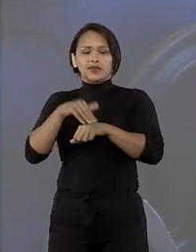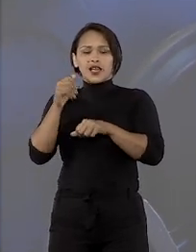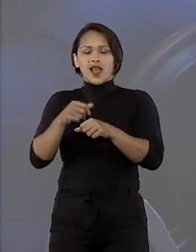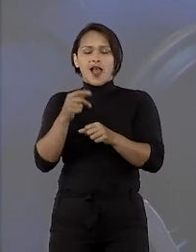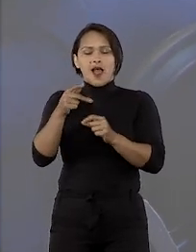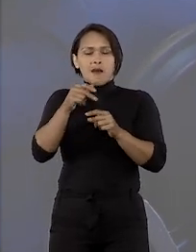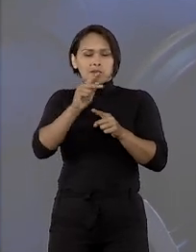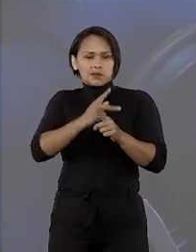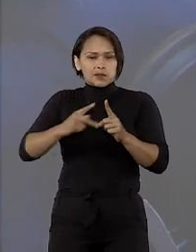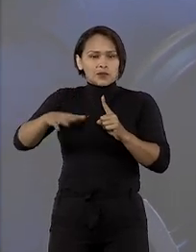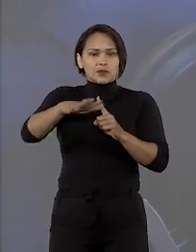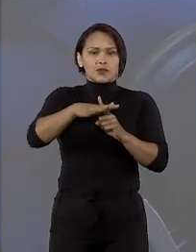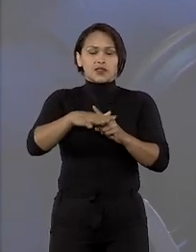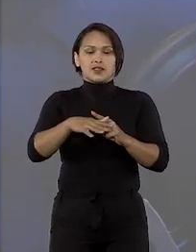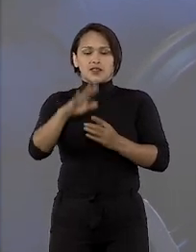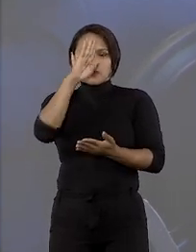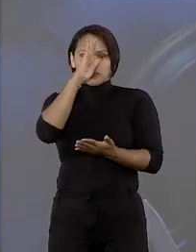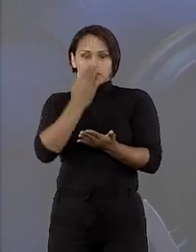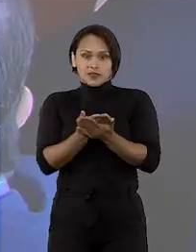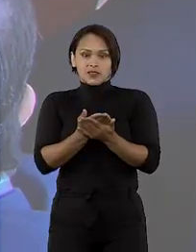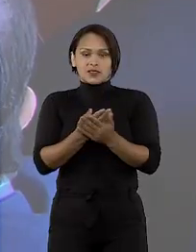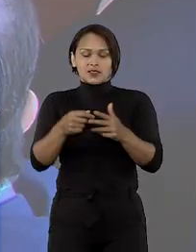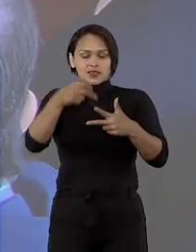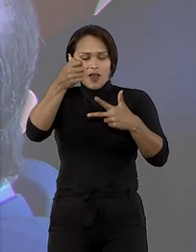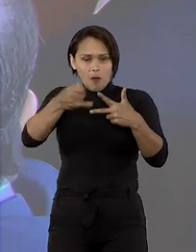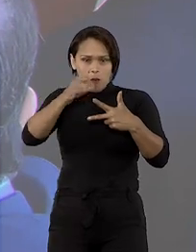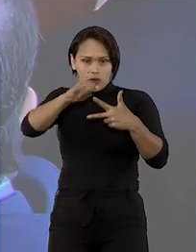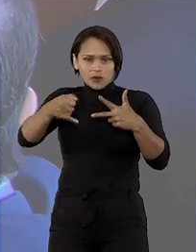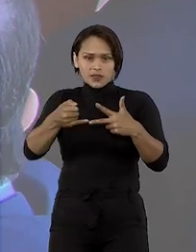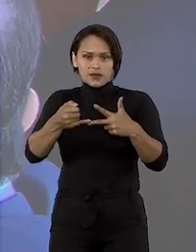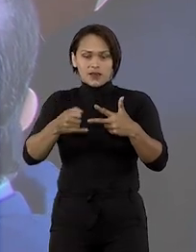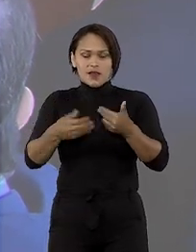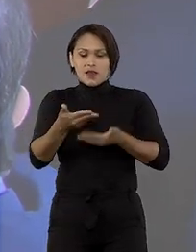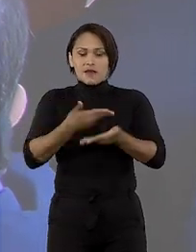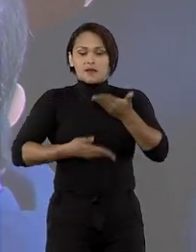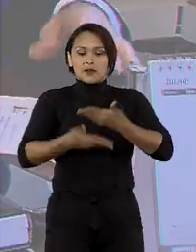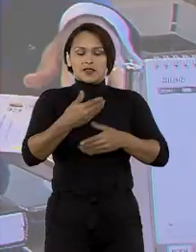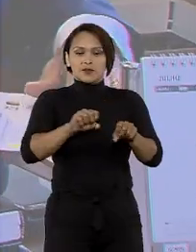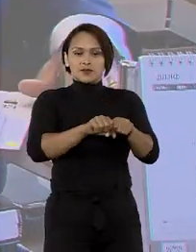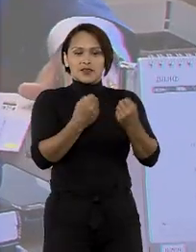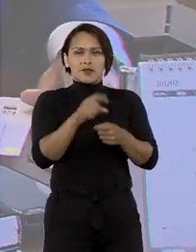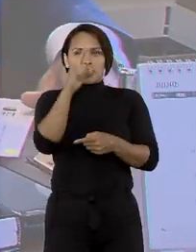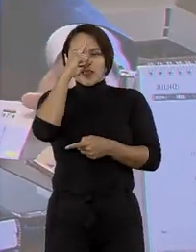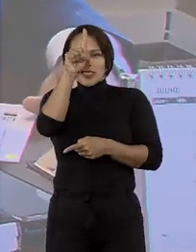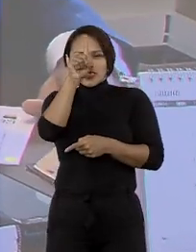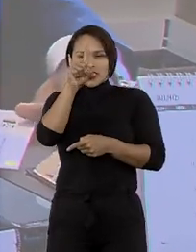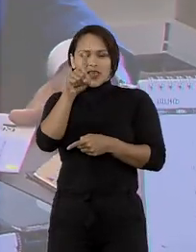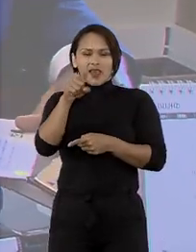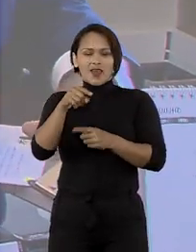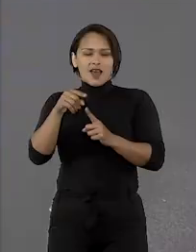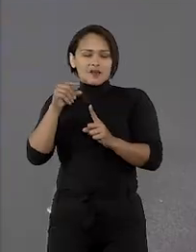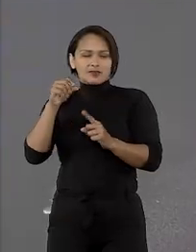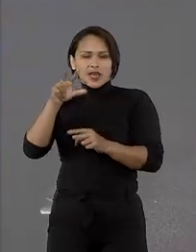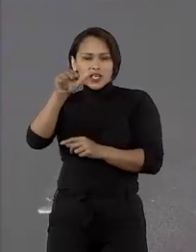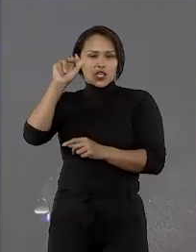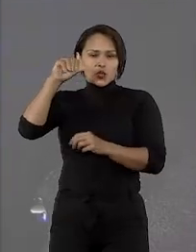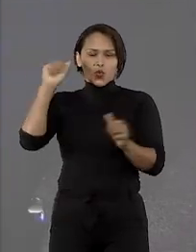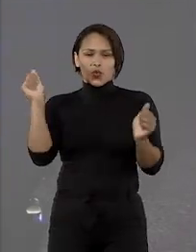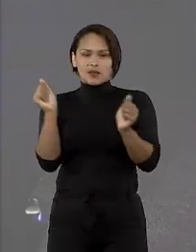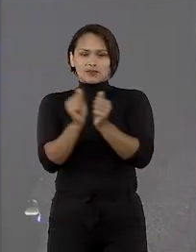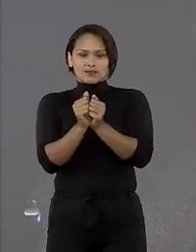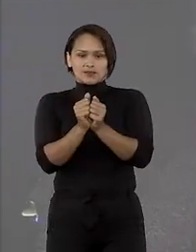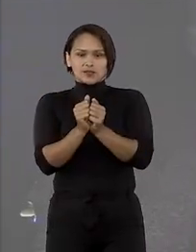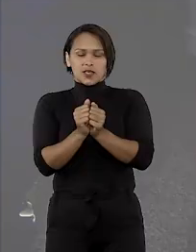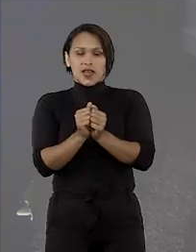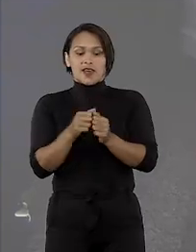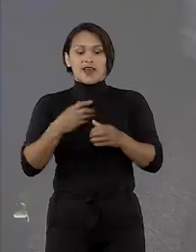na população a confiança no poder judiciário. Os participantes contam que a quebra da ideia de uma justiça inatingível fortalece a